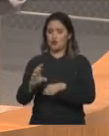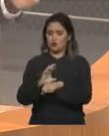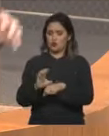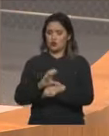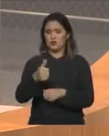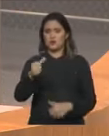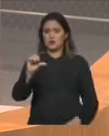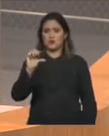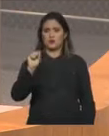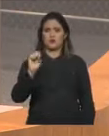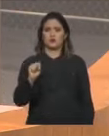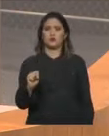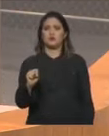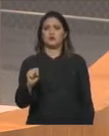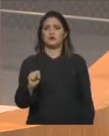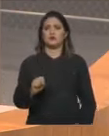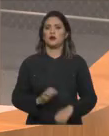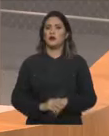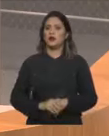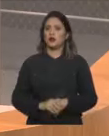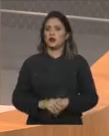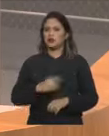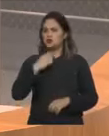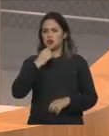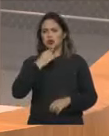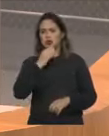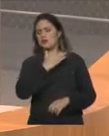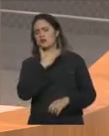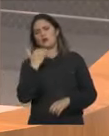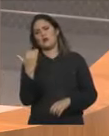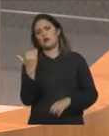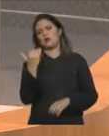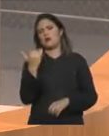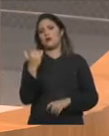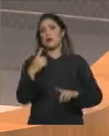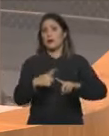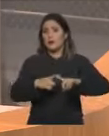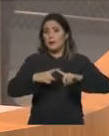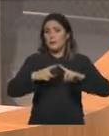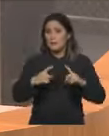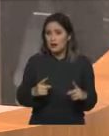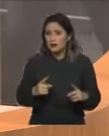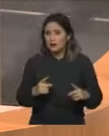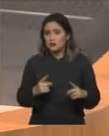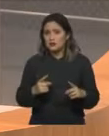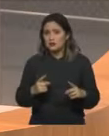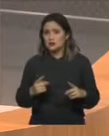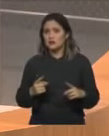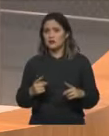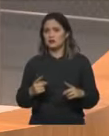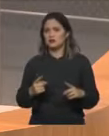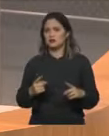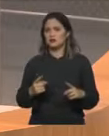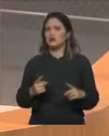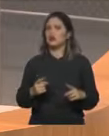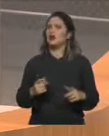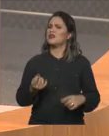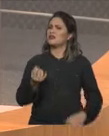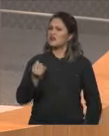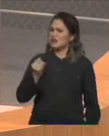não há vítimas, não há feridos, ninguém morreu. Será que teremos que esperar